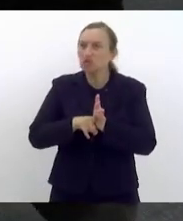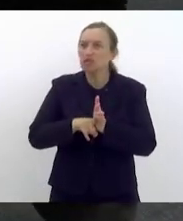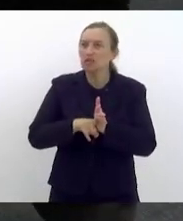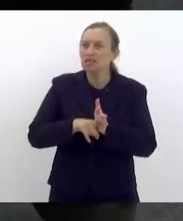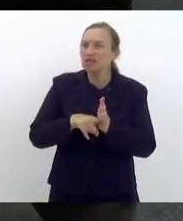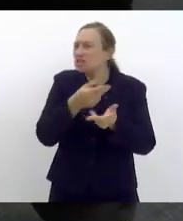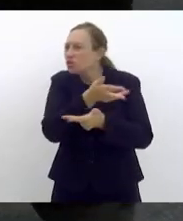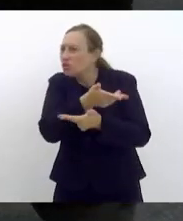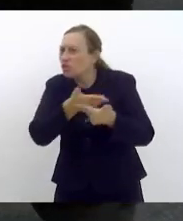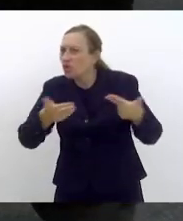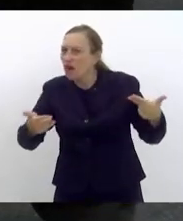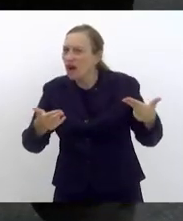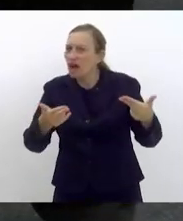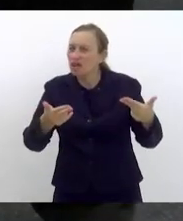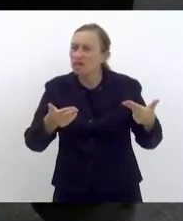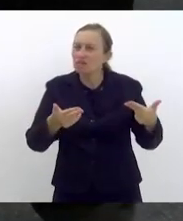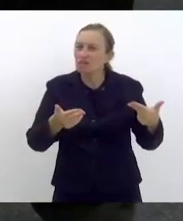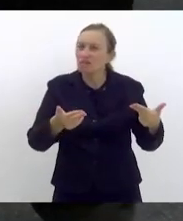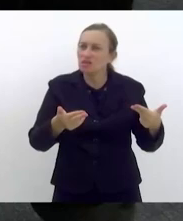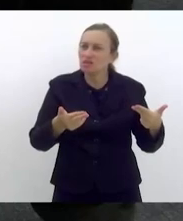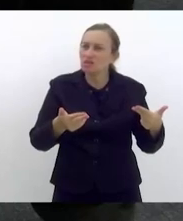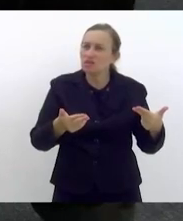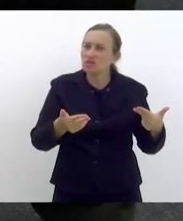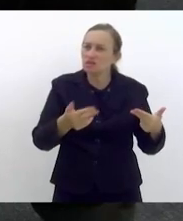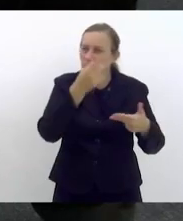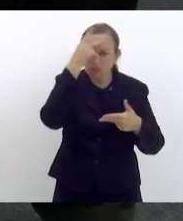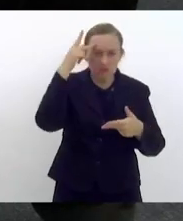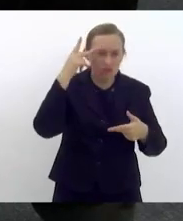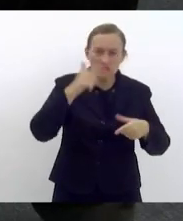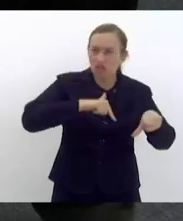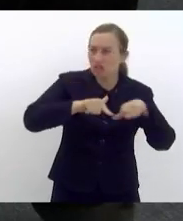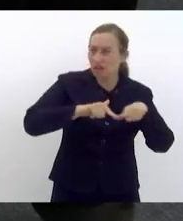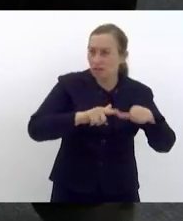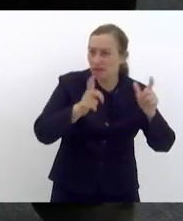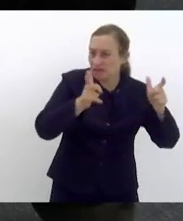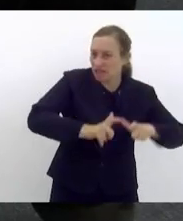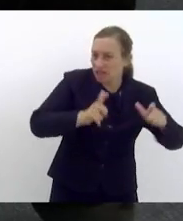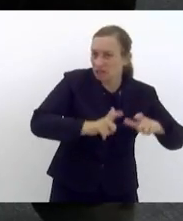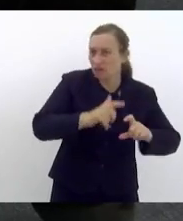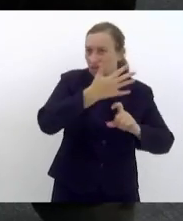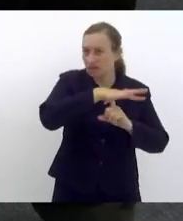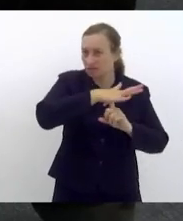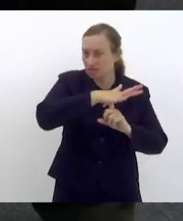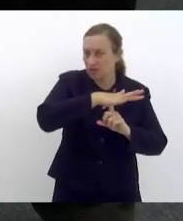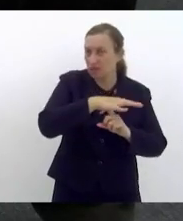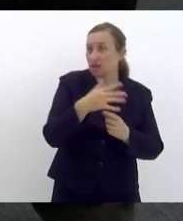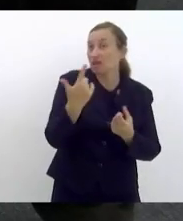centenas de comerciais, comerciantes, existentes ali naquela feira.